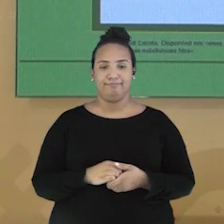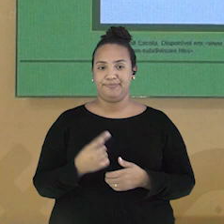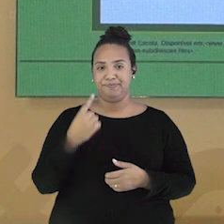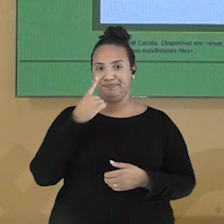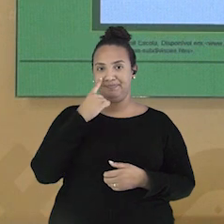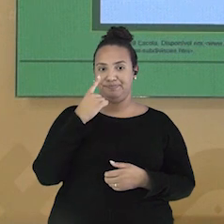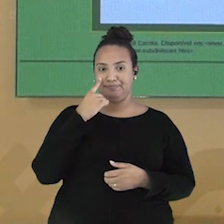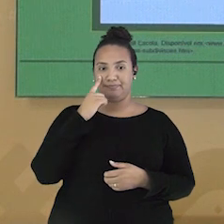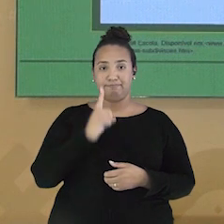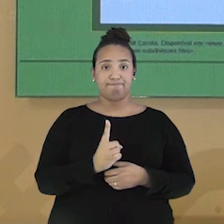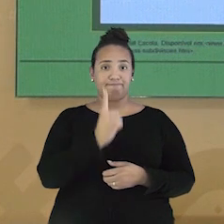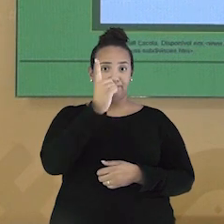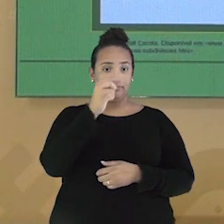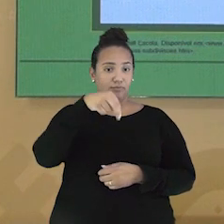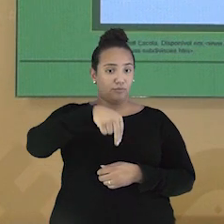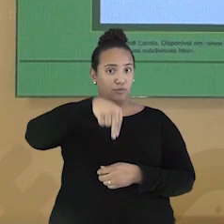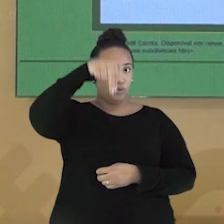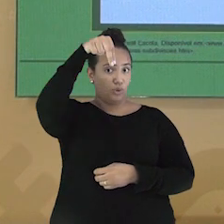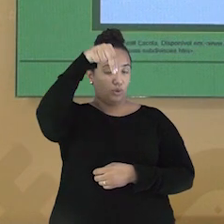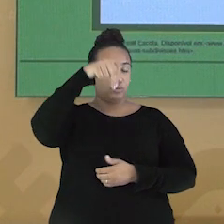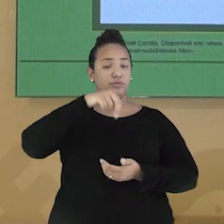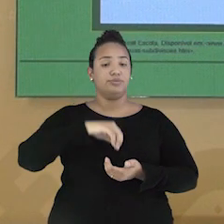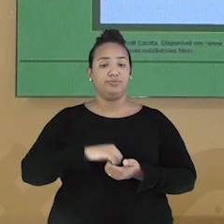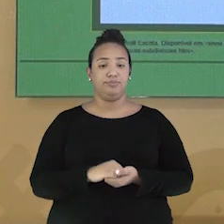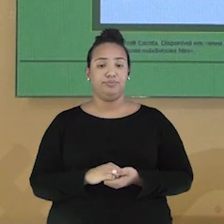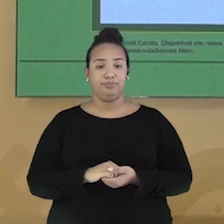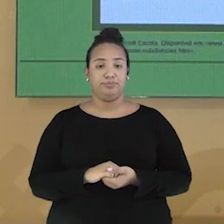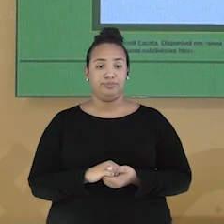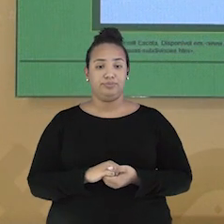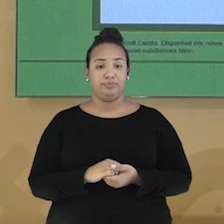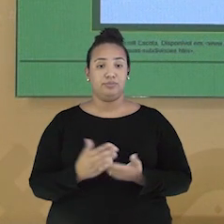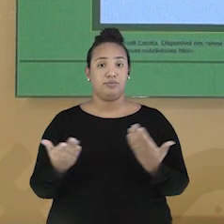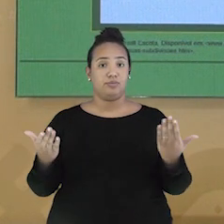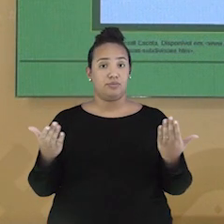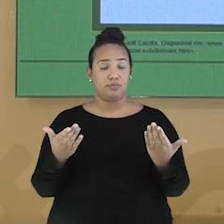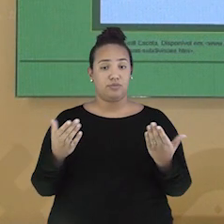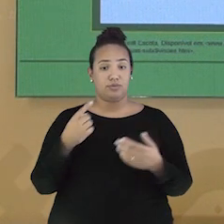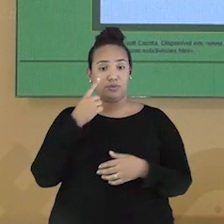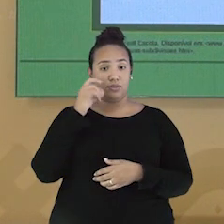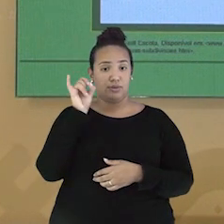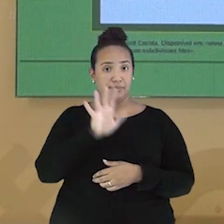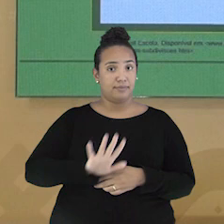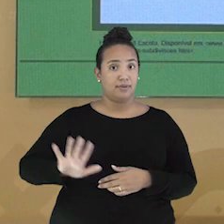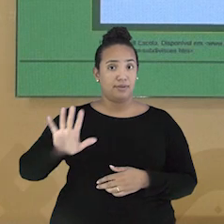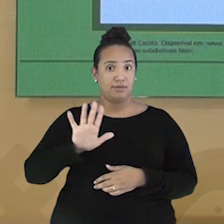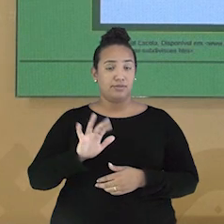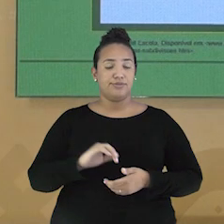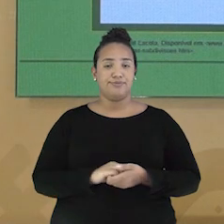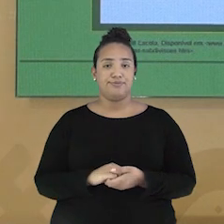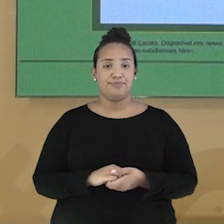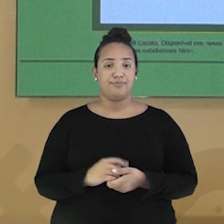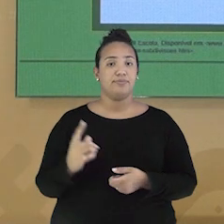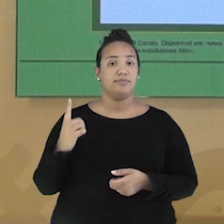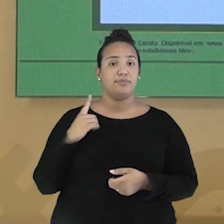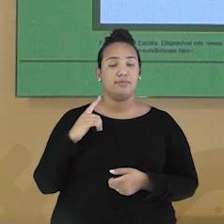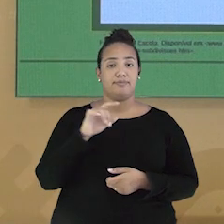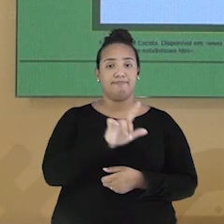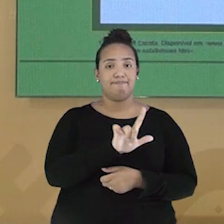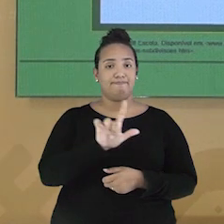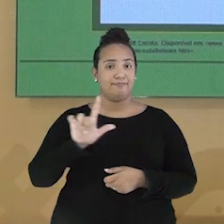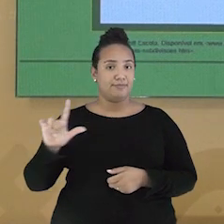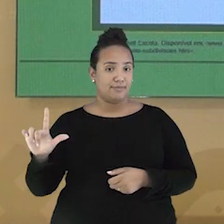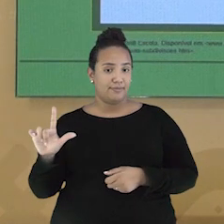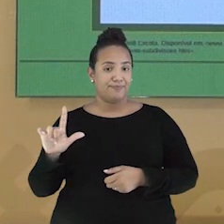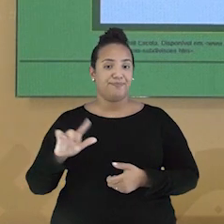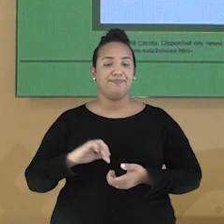Ali, apontando para cima. Já o lado direito, onde aparece agora, nós temos o ponto cardeal